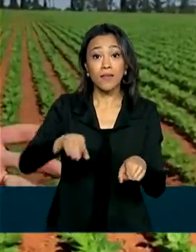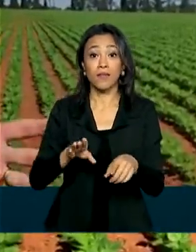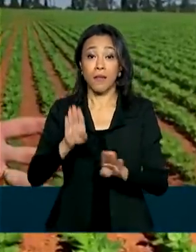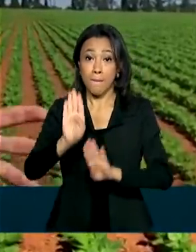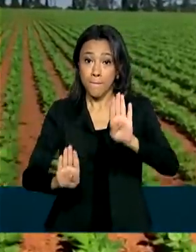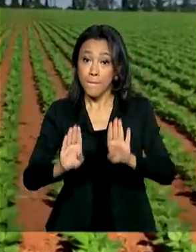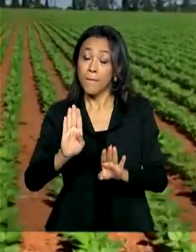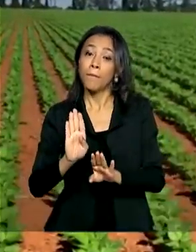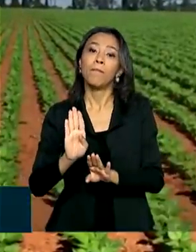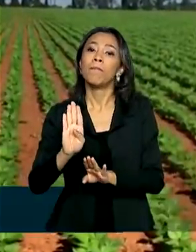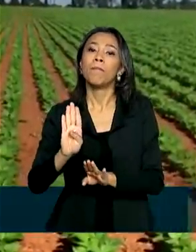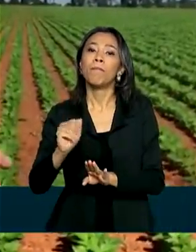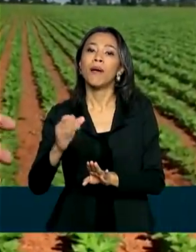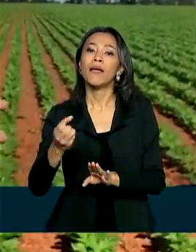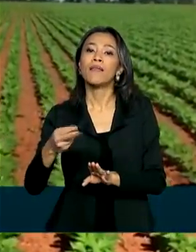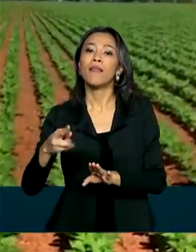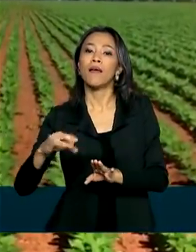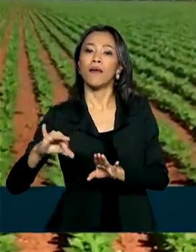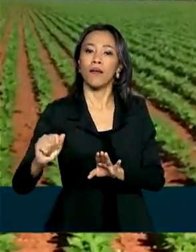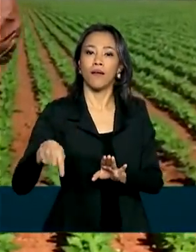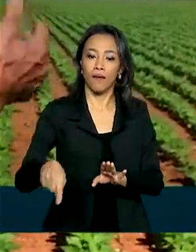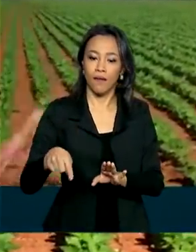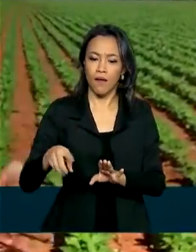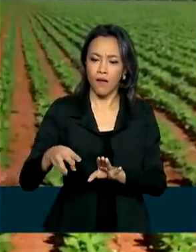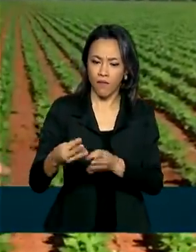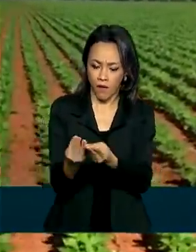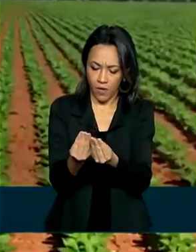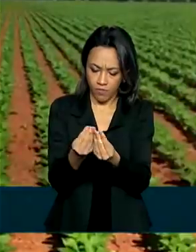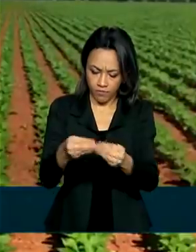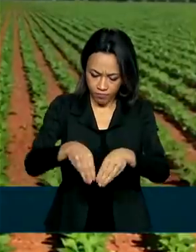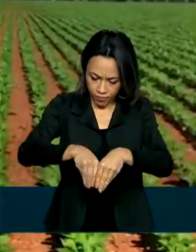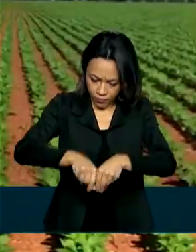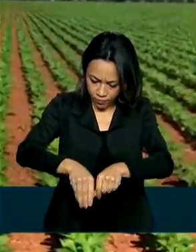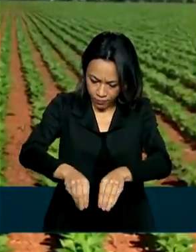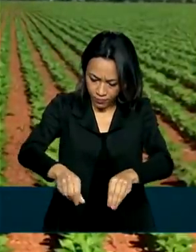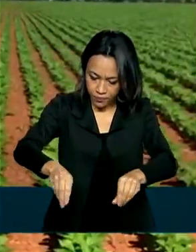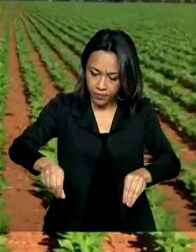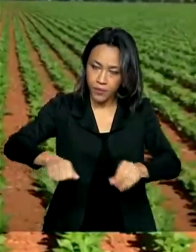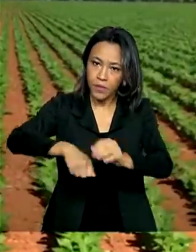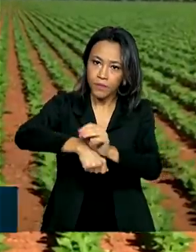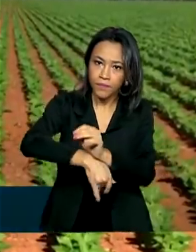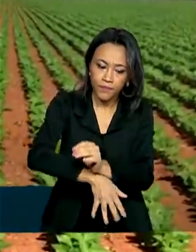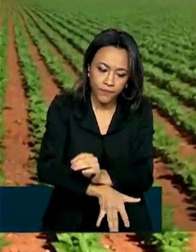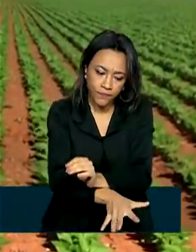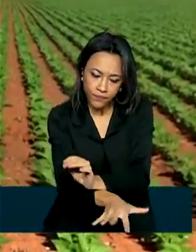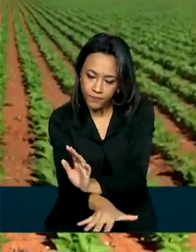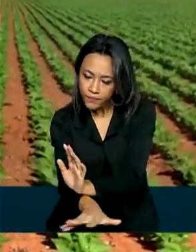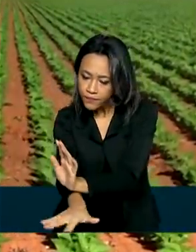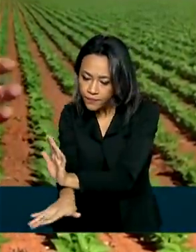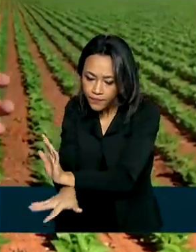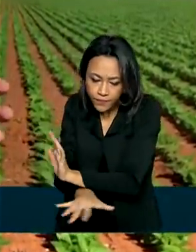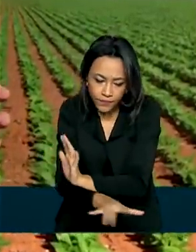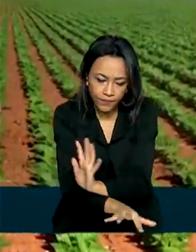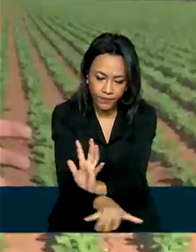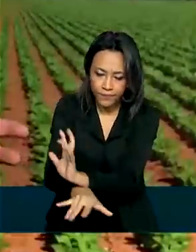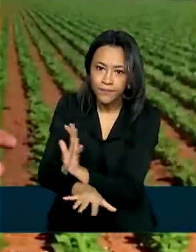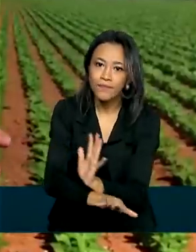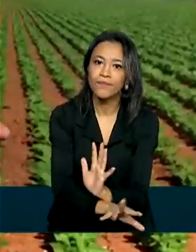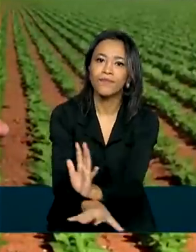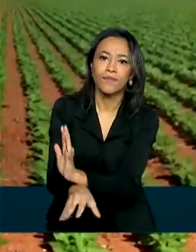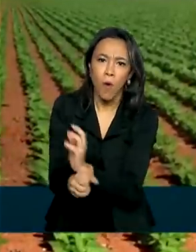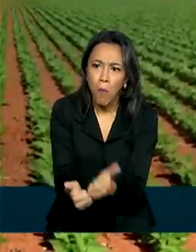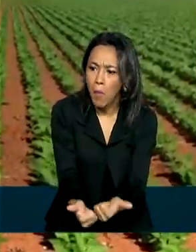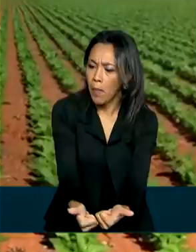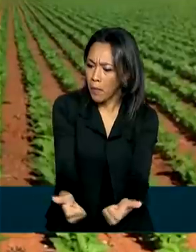as raízes no caso da cultura que estou plantado para que elas desenvolvam mais. Com